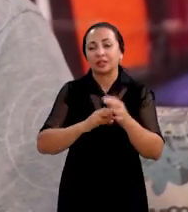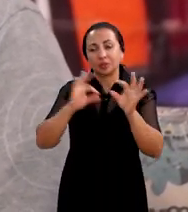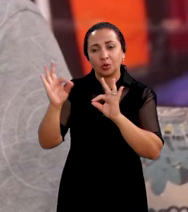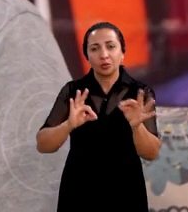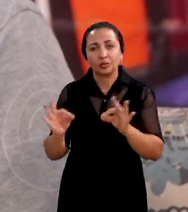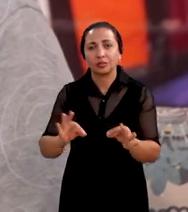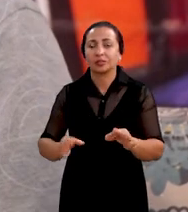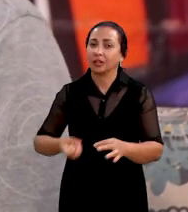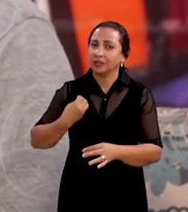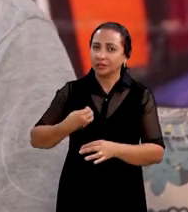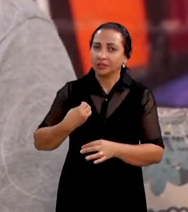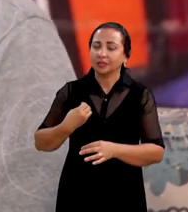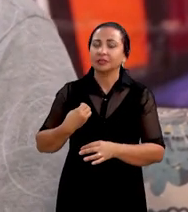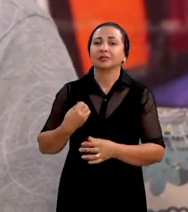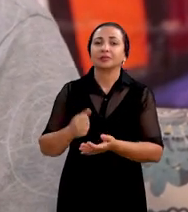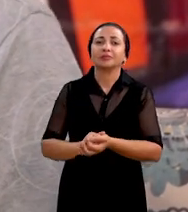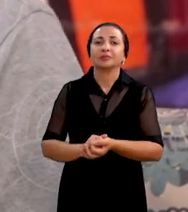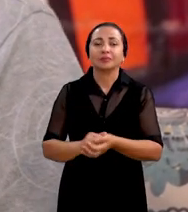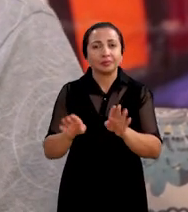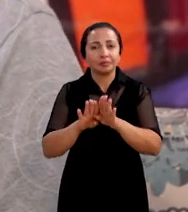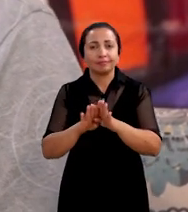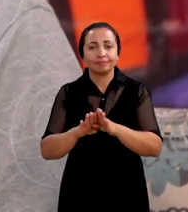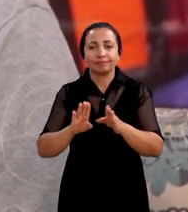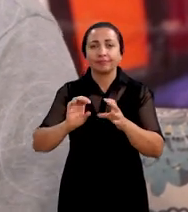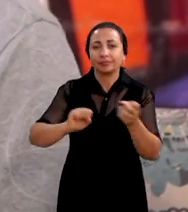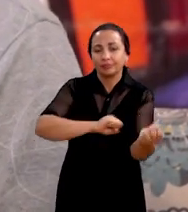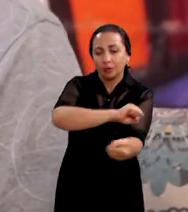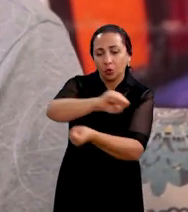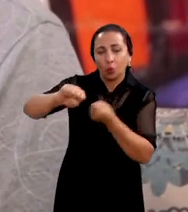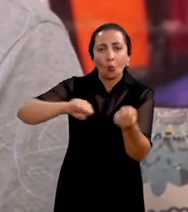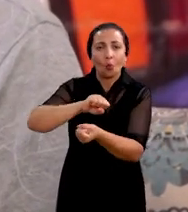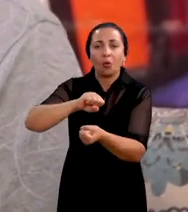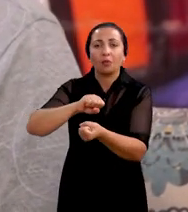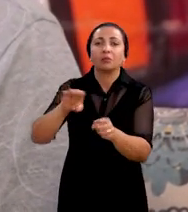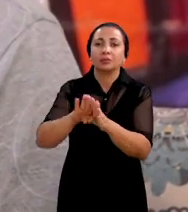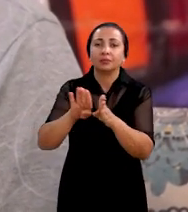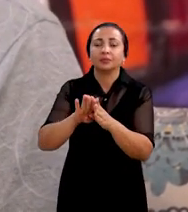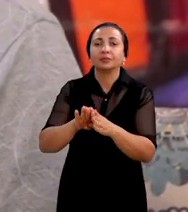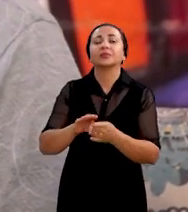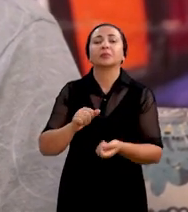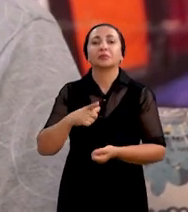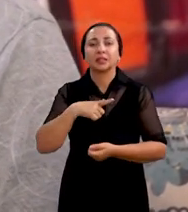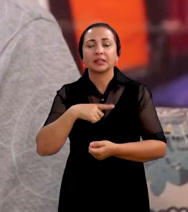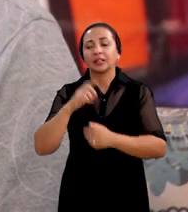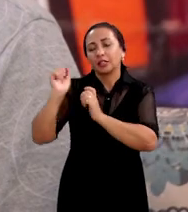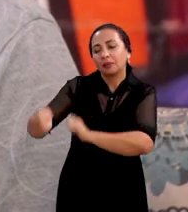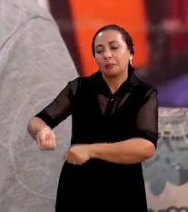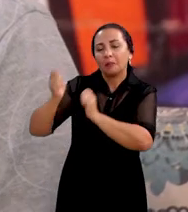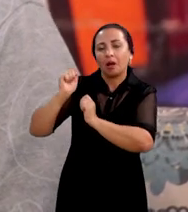da manutenção e da existência dela e da sustentabilidade dela diante das